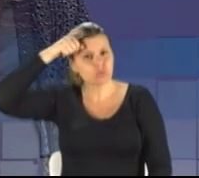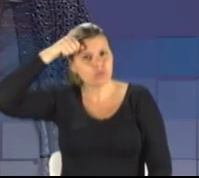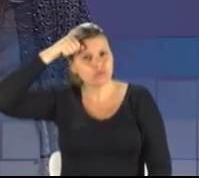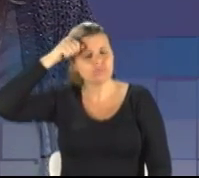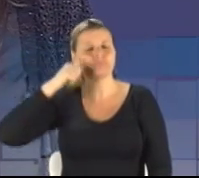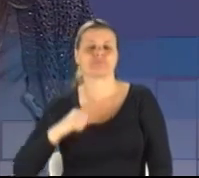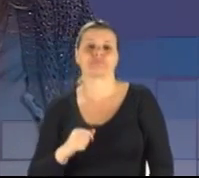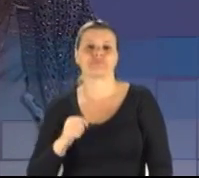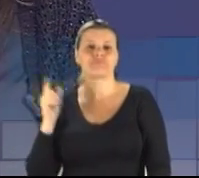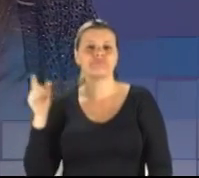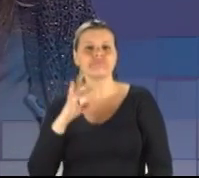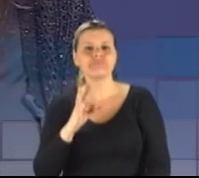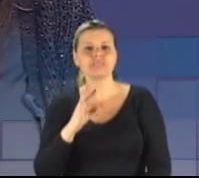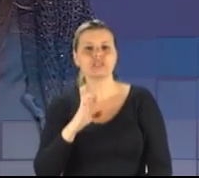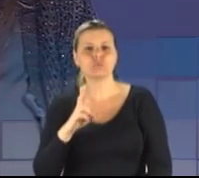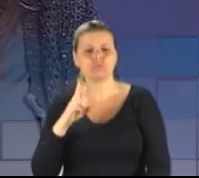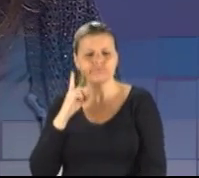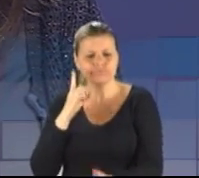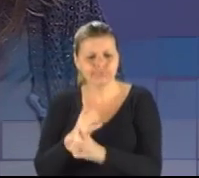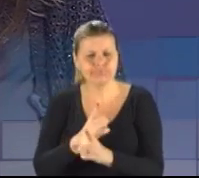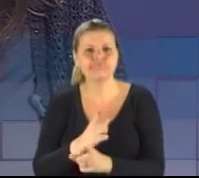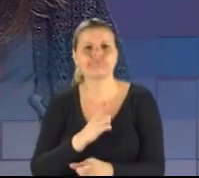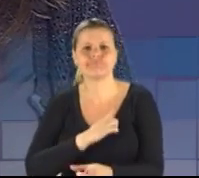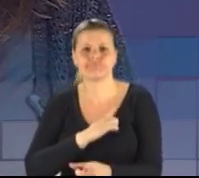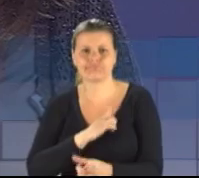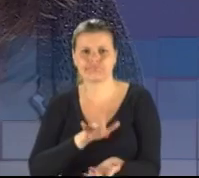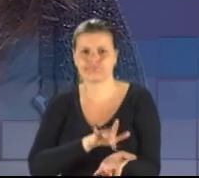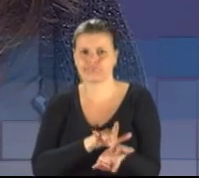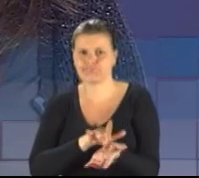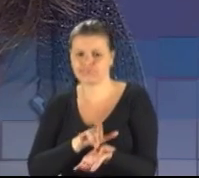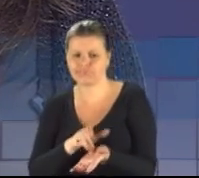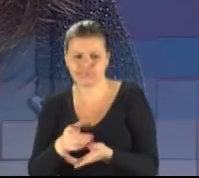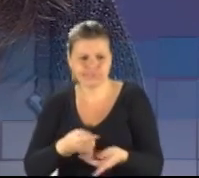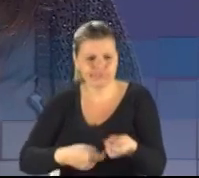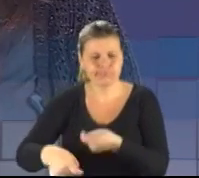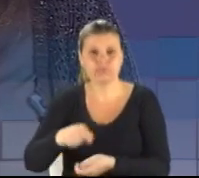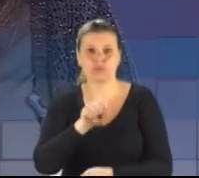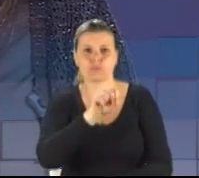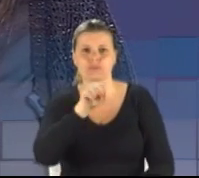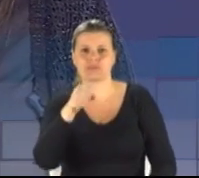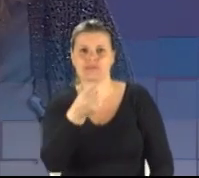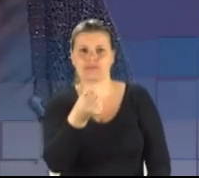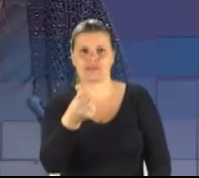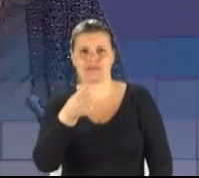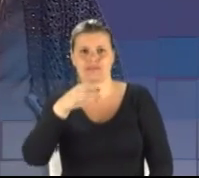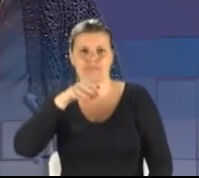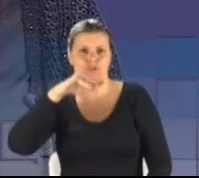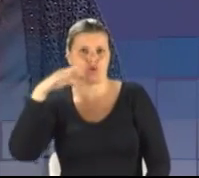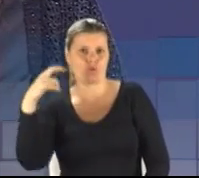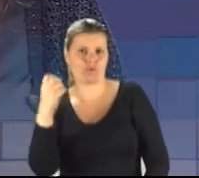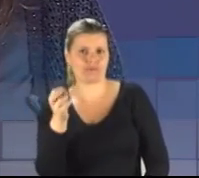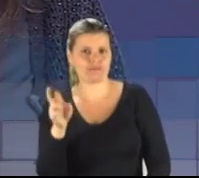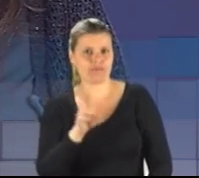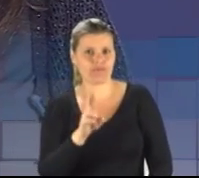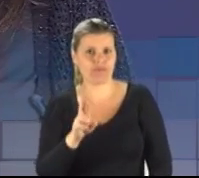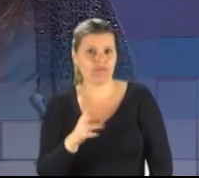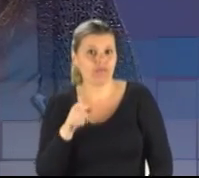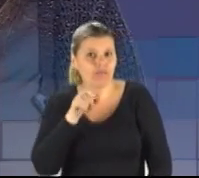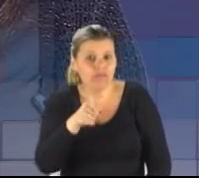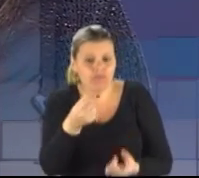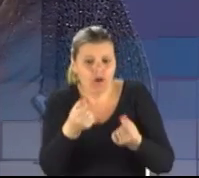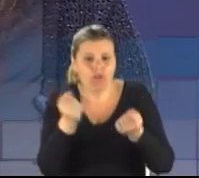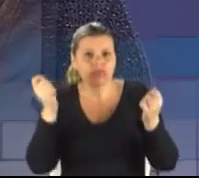uma irregularidade, provavelmente uma fraude, de 86 milhões de reais. Tu sabe que isso é o custo de um hospital.